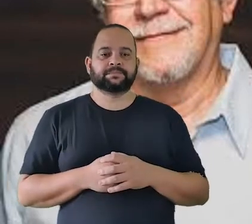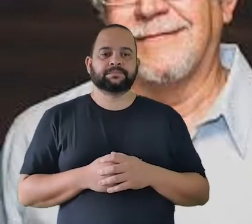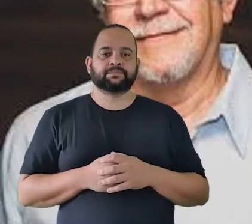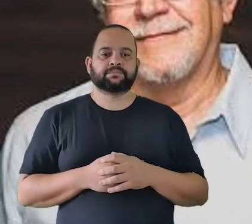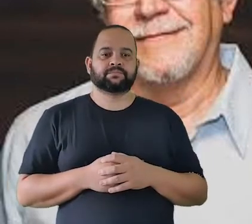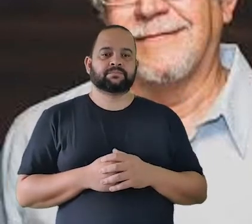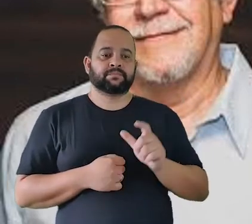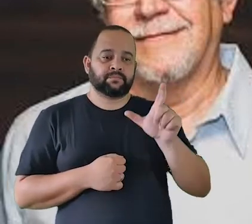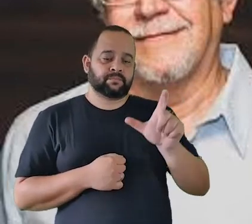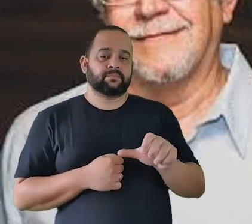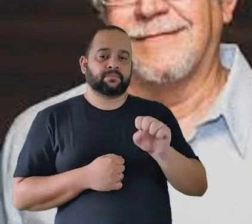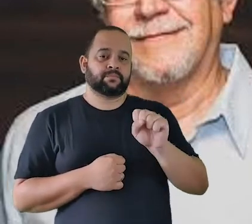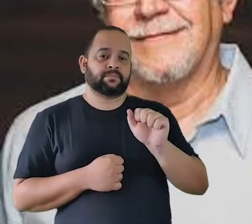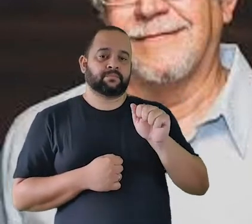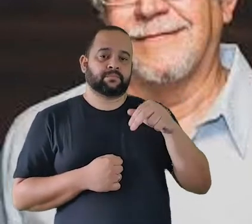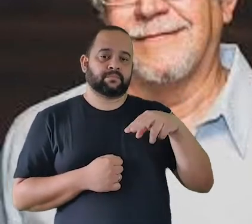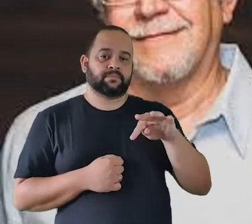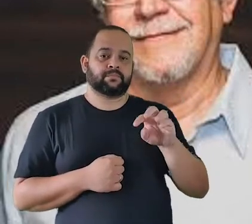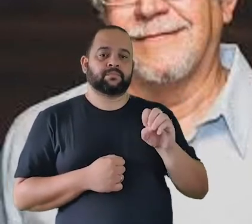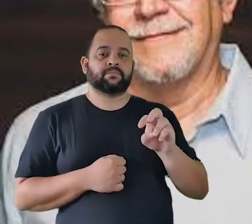o Santoro então